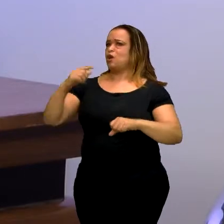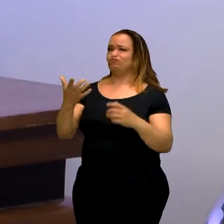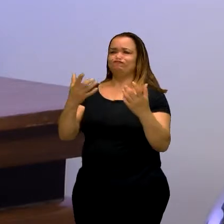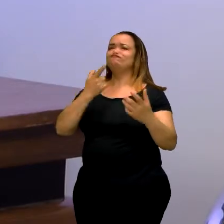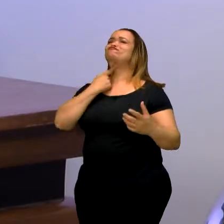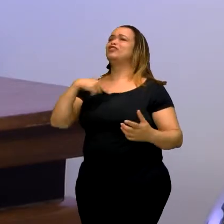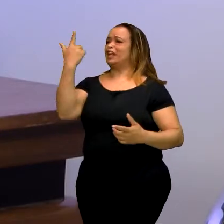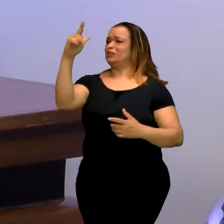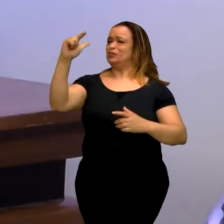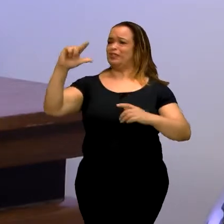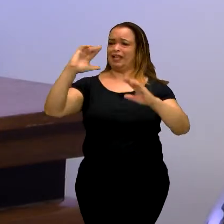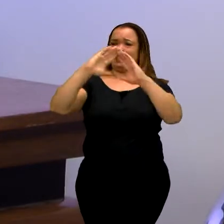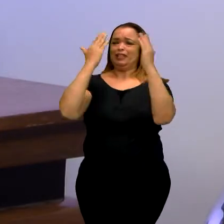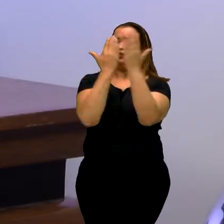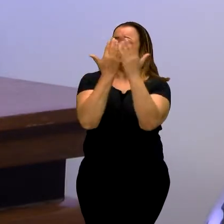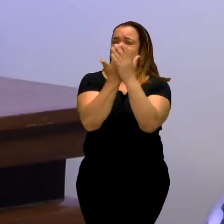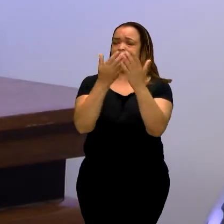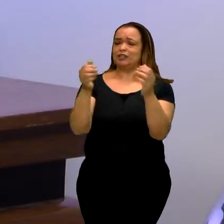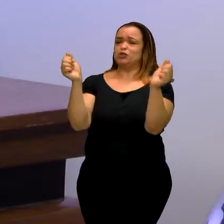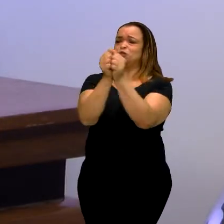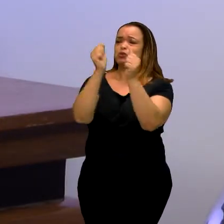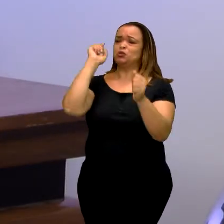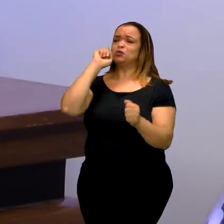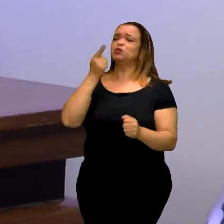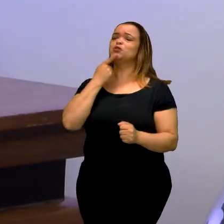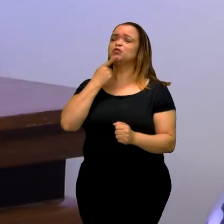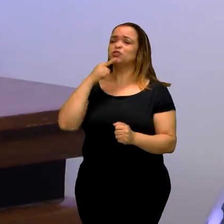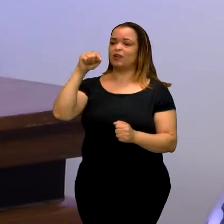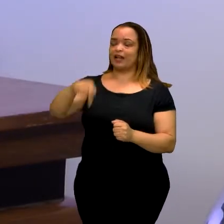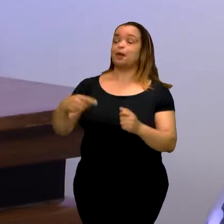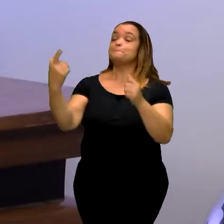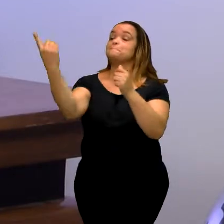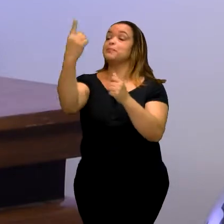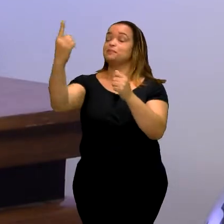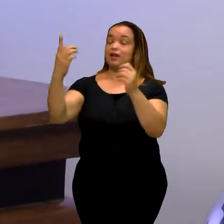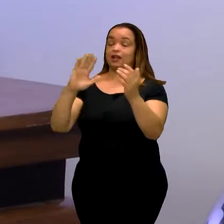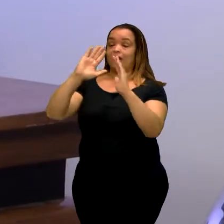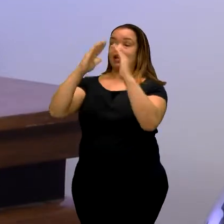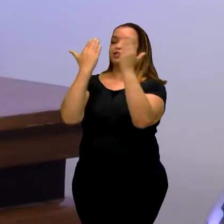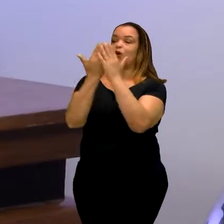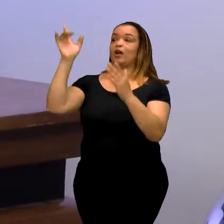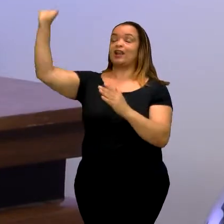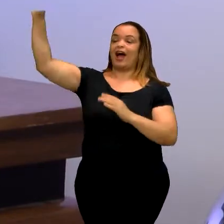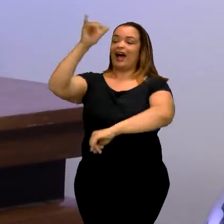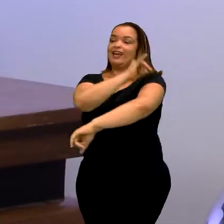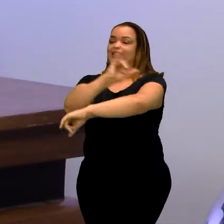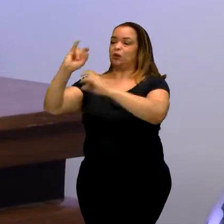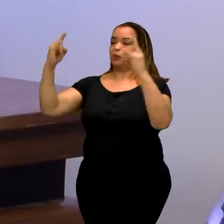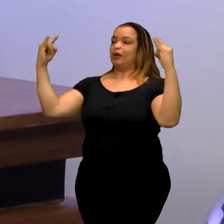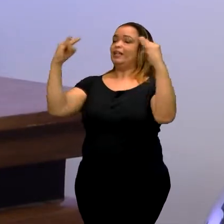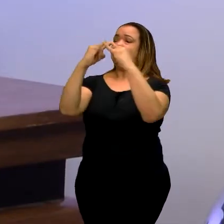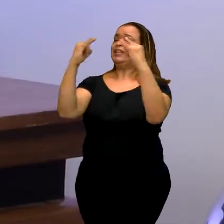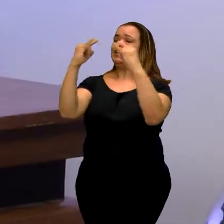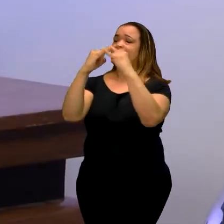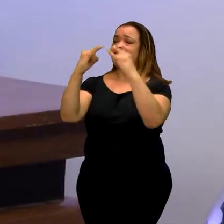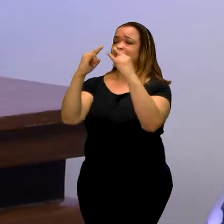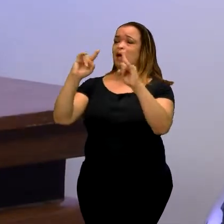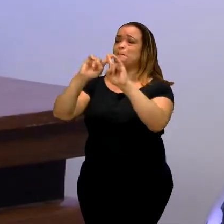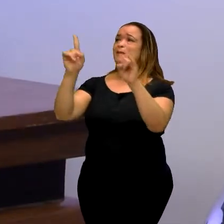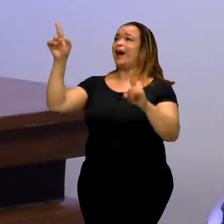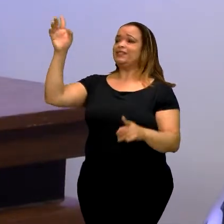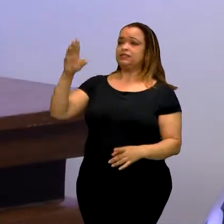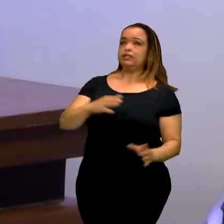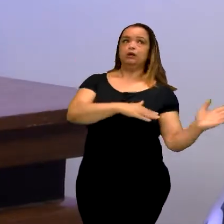surdos. Por quê? A primeira escola de surdos aqui no Brasil é o INES, Instituto Nacional de Educação de Surdos. Mas é em regime